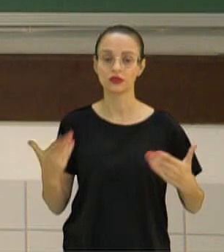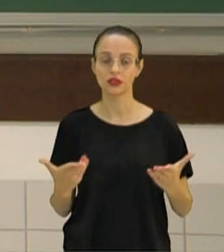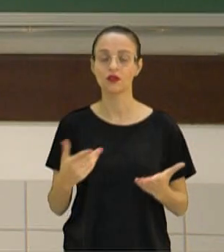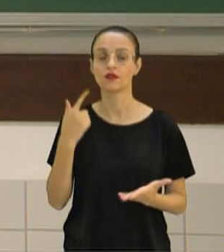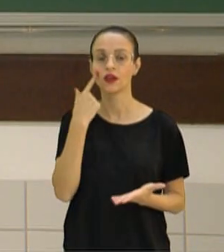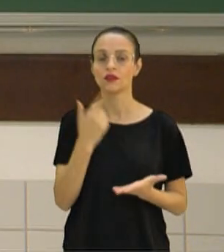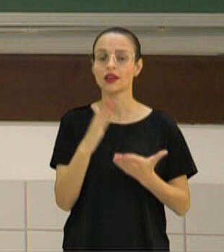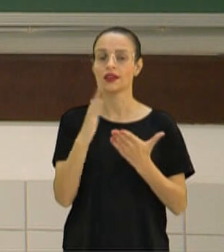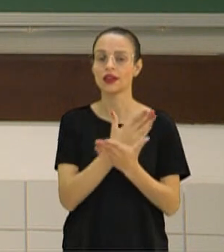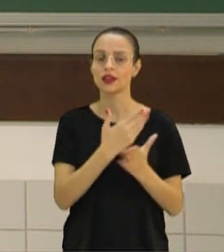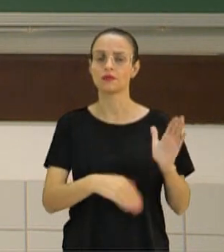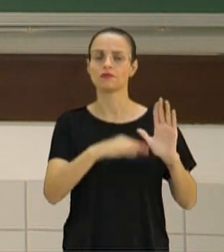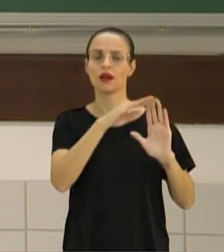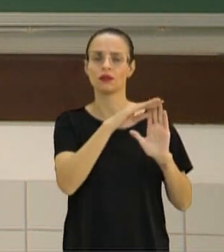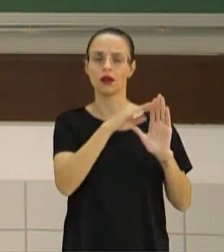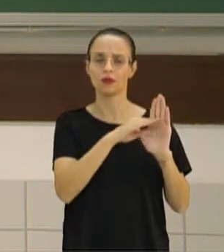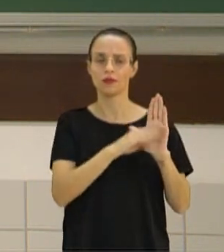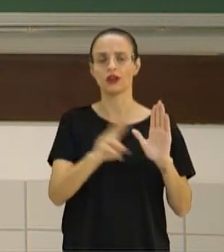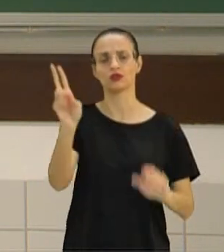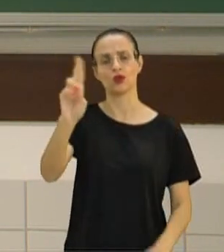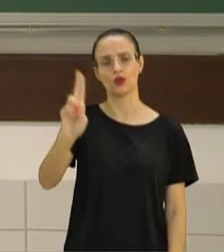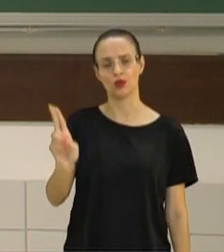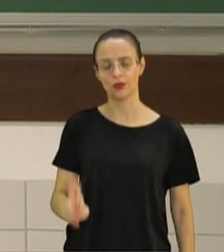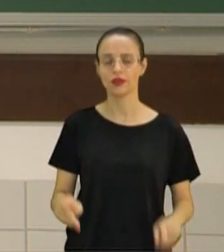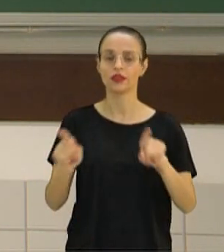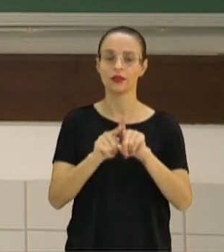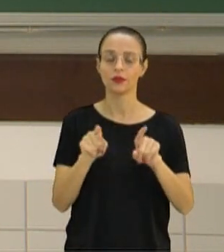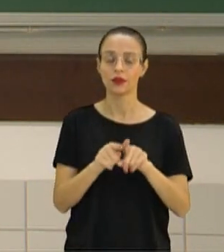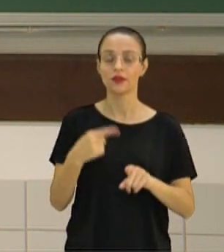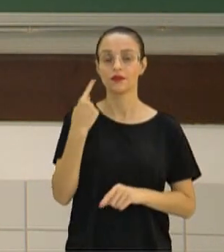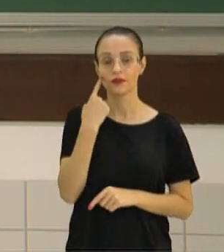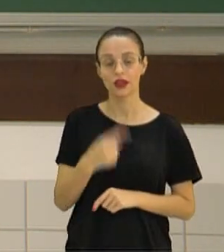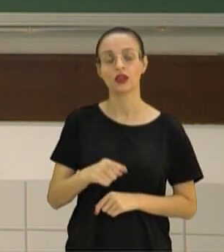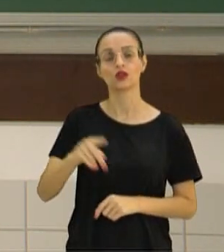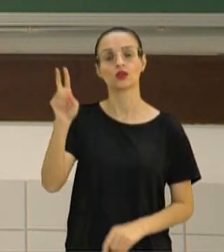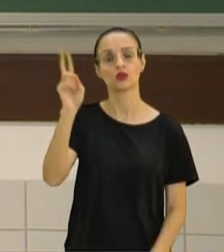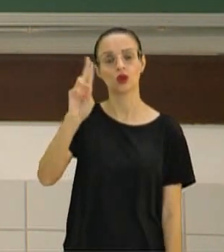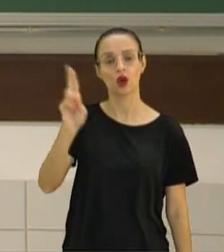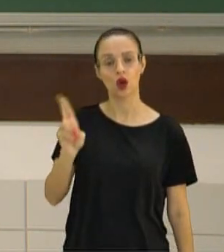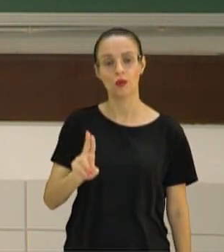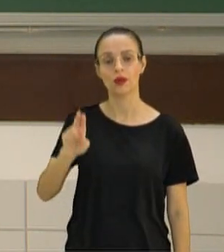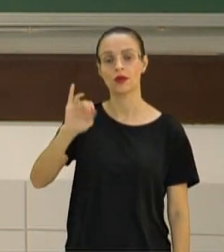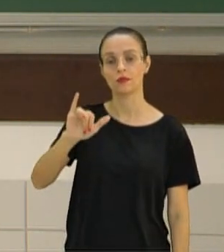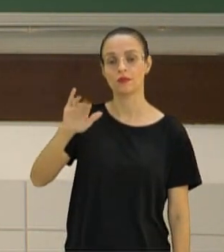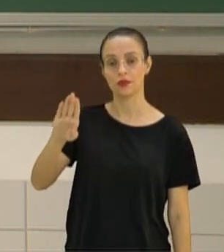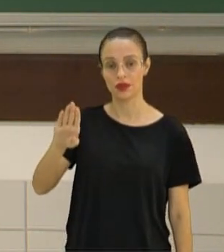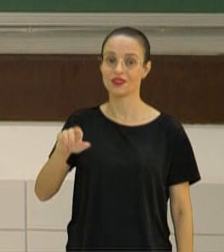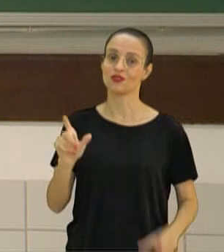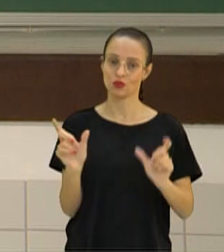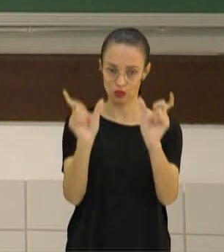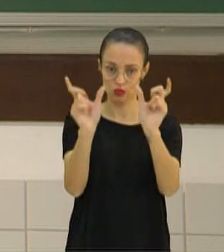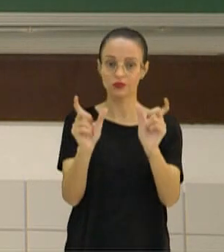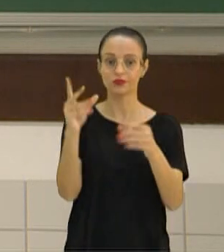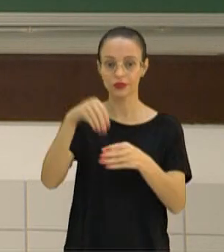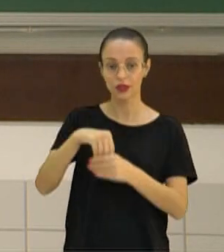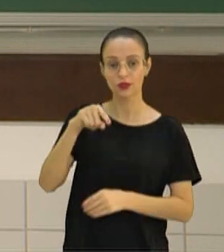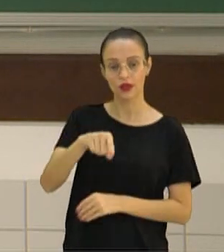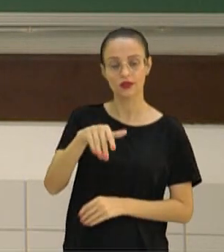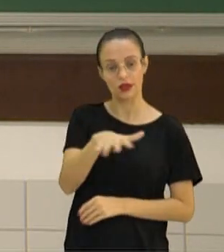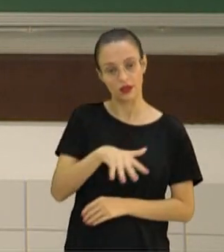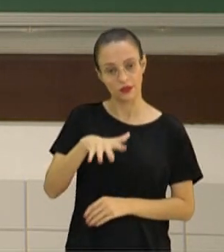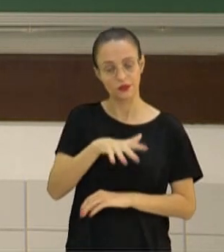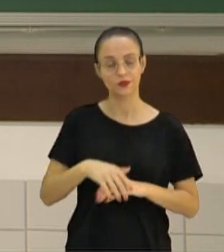categorias taxonômicas, e também vamos trabalhar a nomenclatura binomial dentro da taxonomia. Vamos lá?